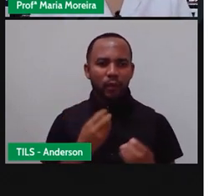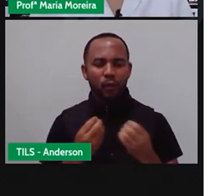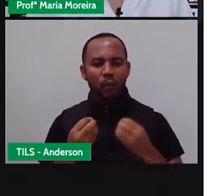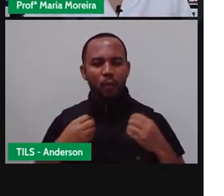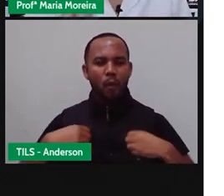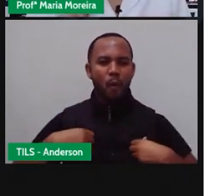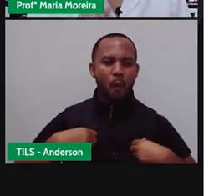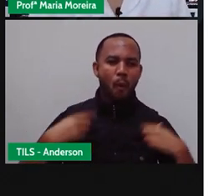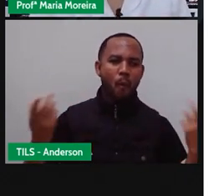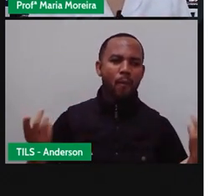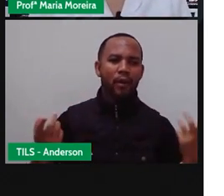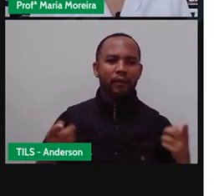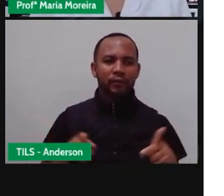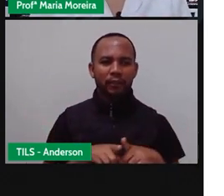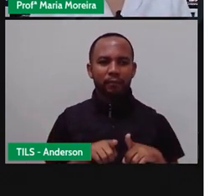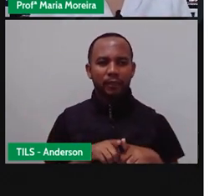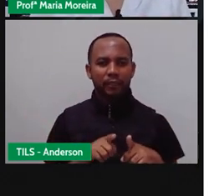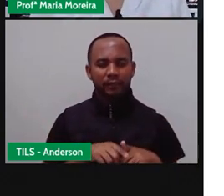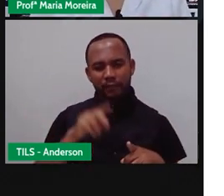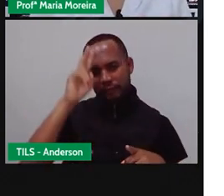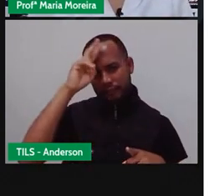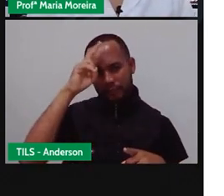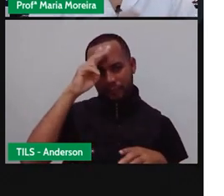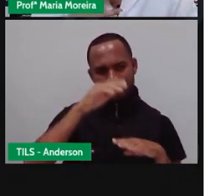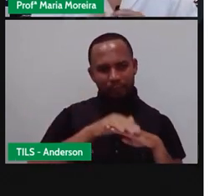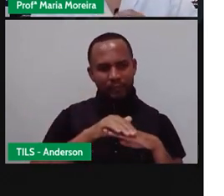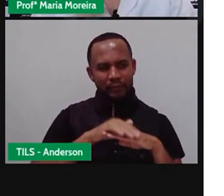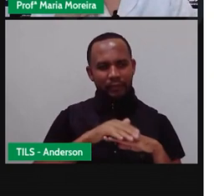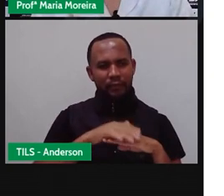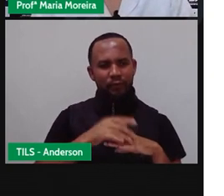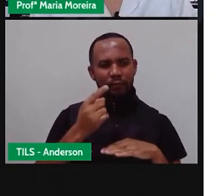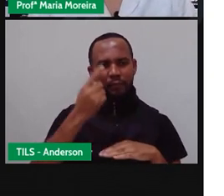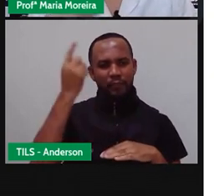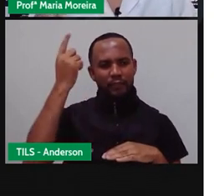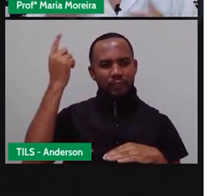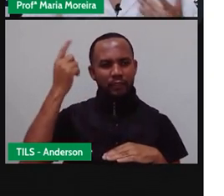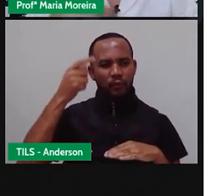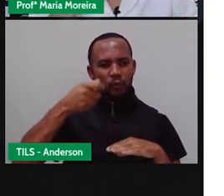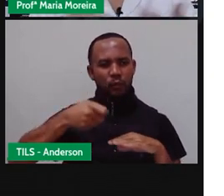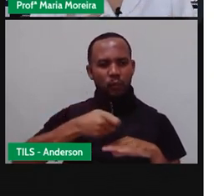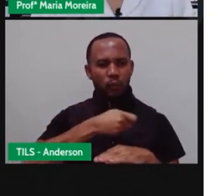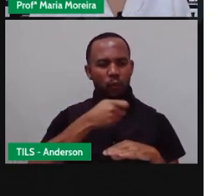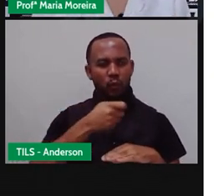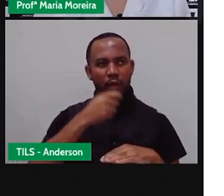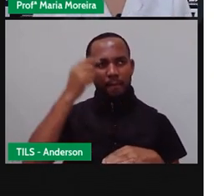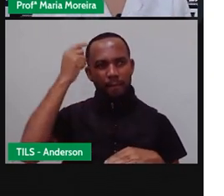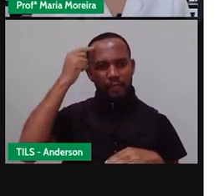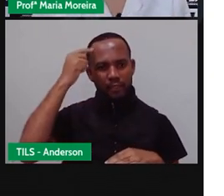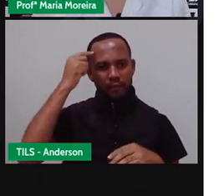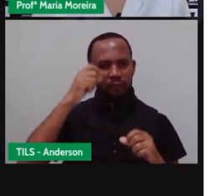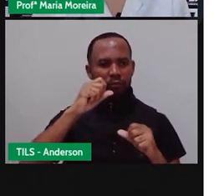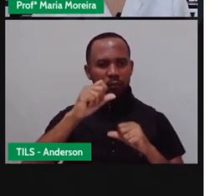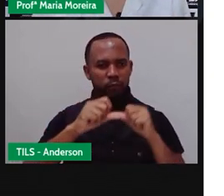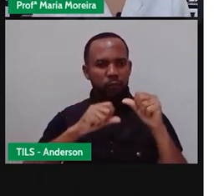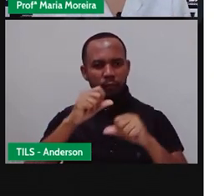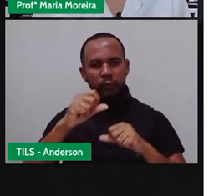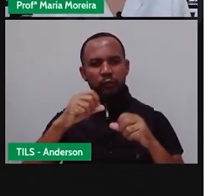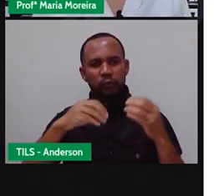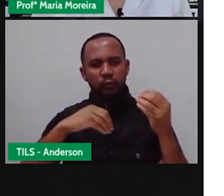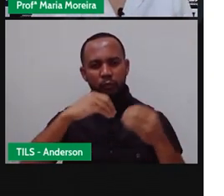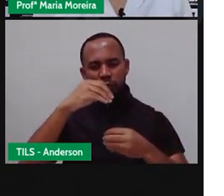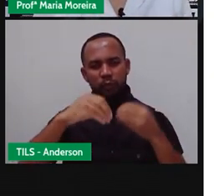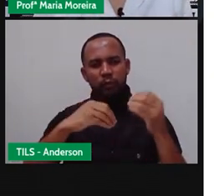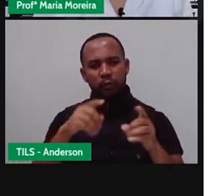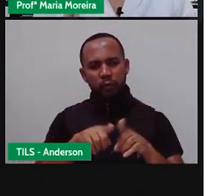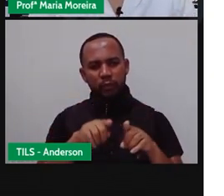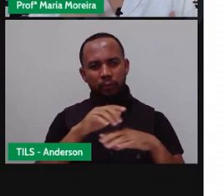vestimentas. Lembra quando a gente viu os primeiros sapatos, que ali, formado de couro, e aí houve também essa evolução dos calçados?